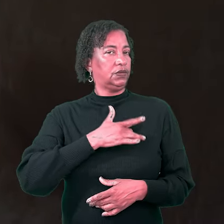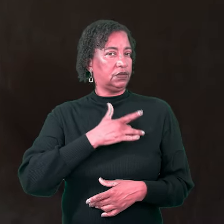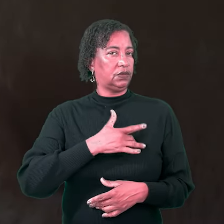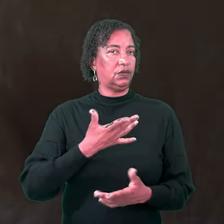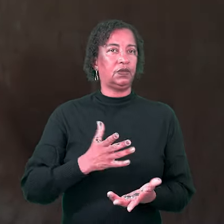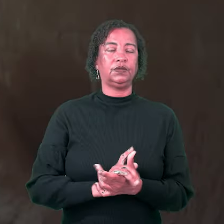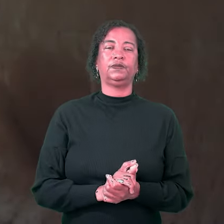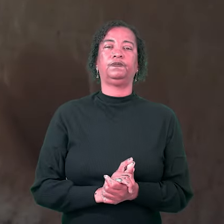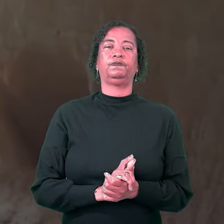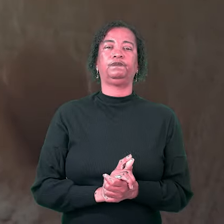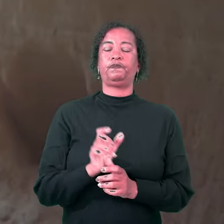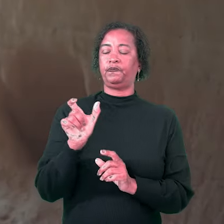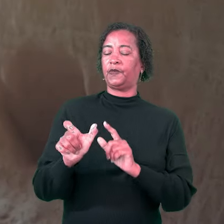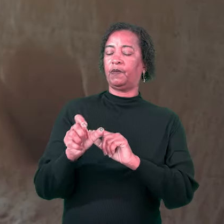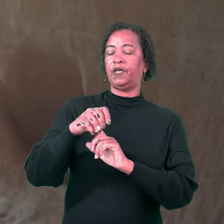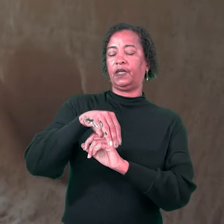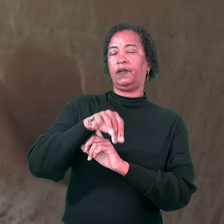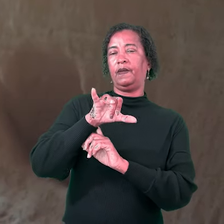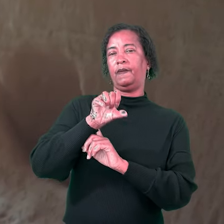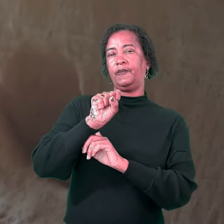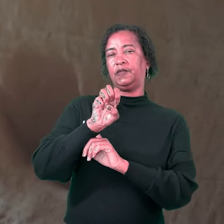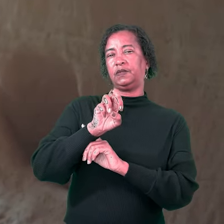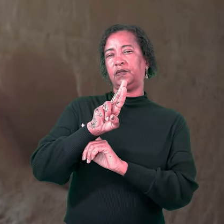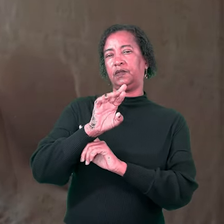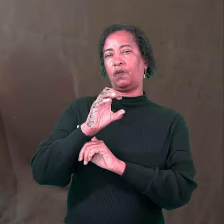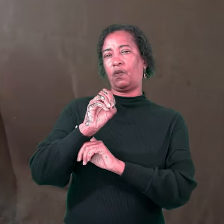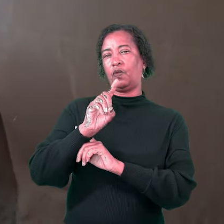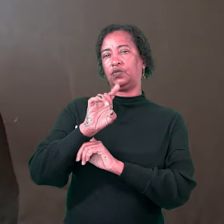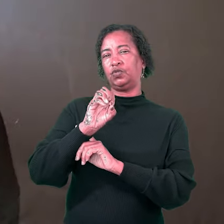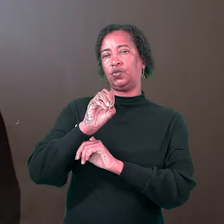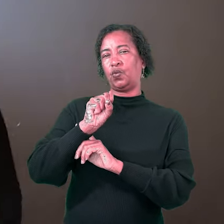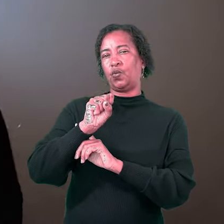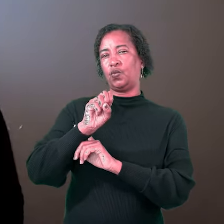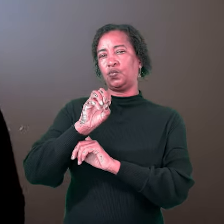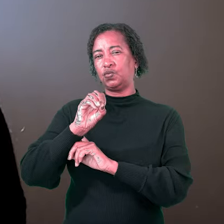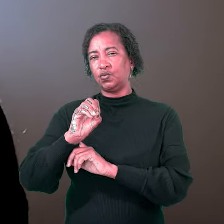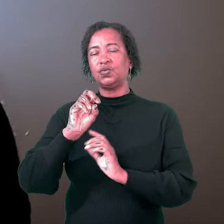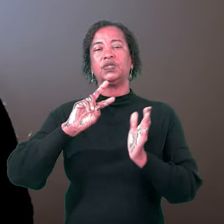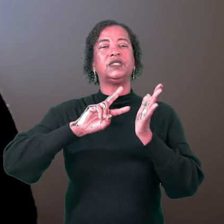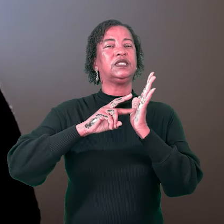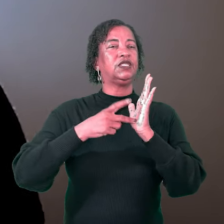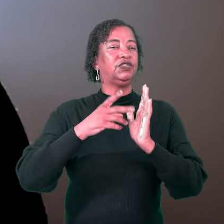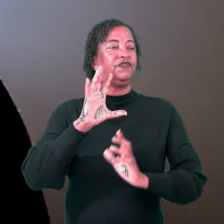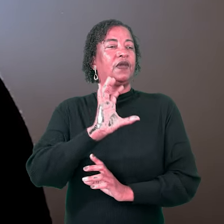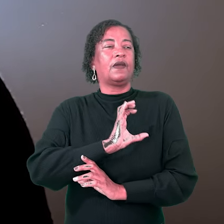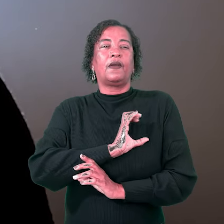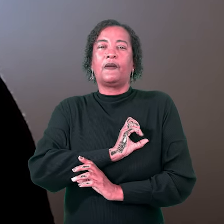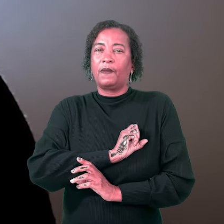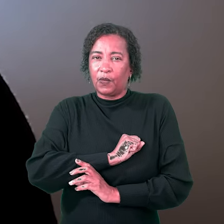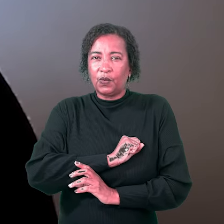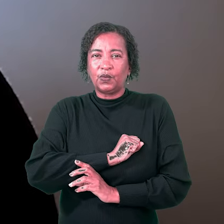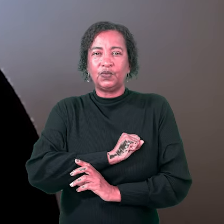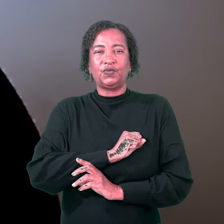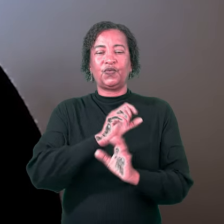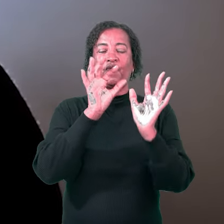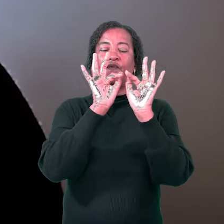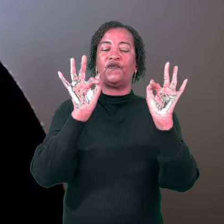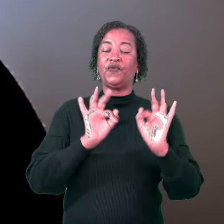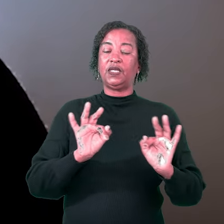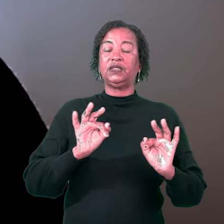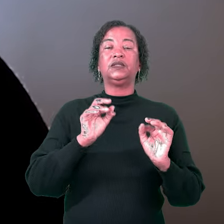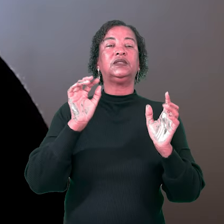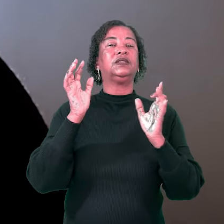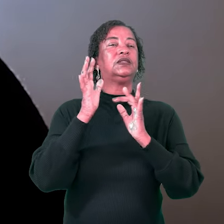A palavra misericordioso significa amoroso. Bem-aventurados são aqueles que são